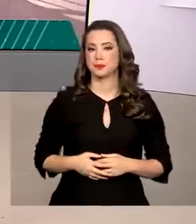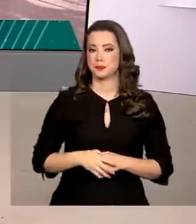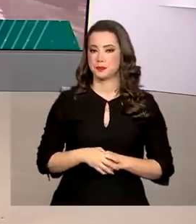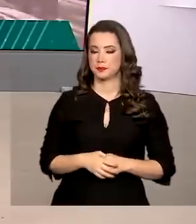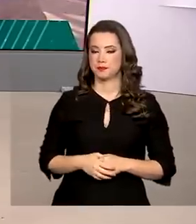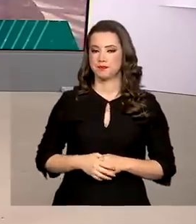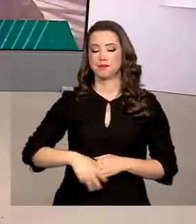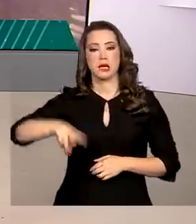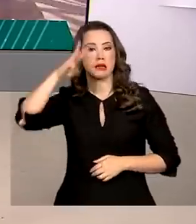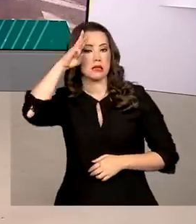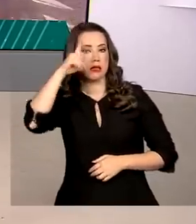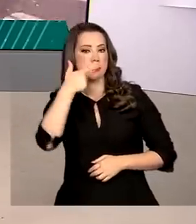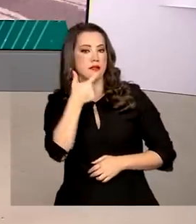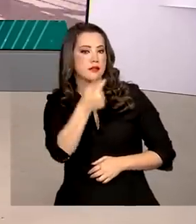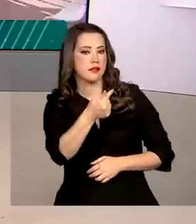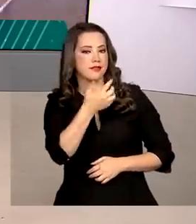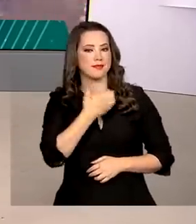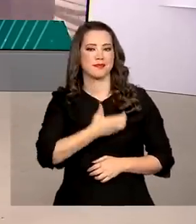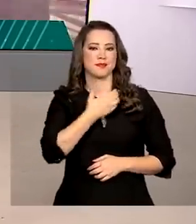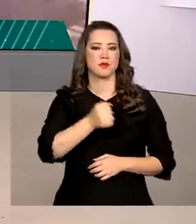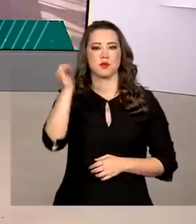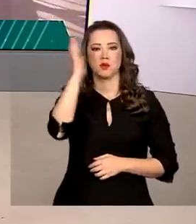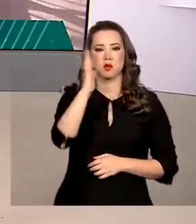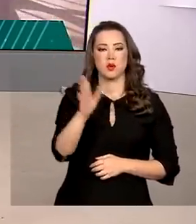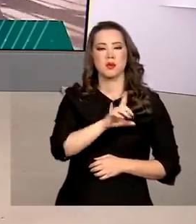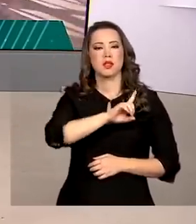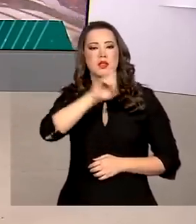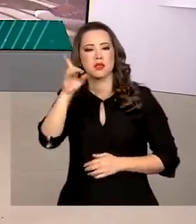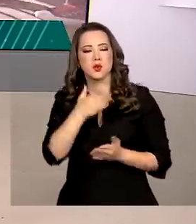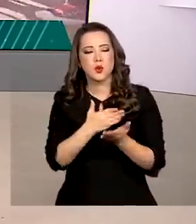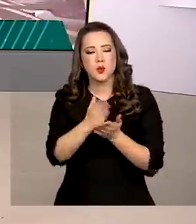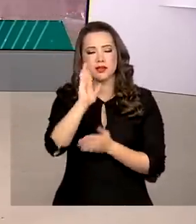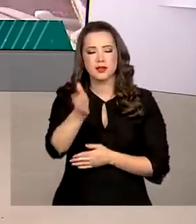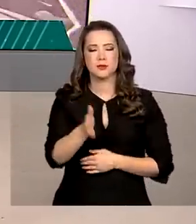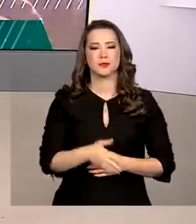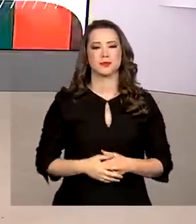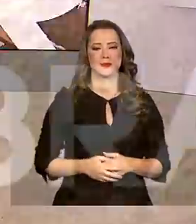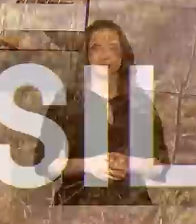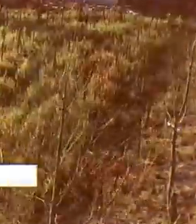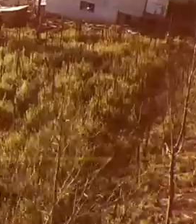Terça-feira, 27 de dezembro, o Brasil em Dia já está no ar.